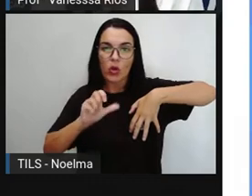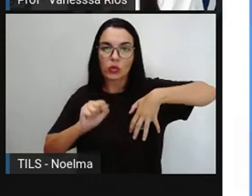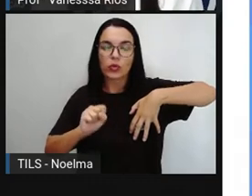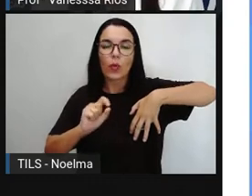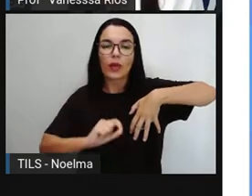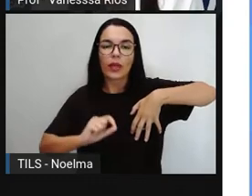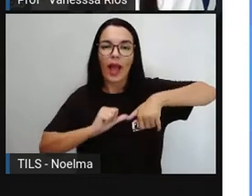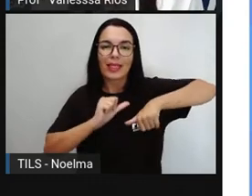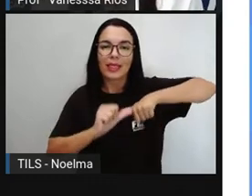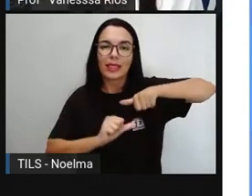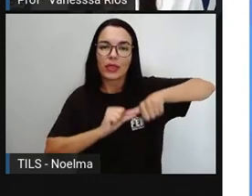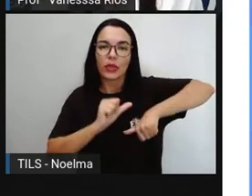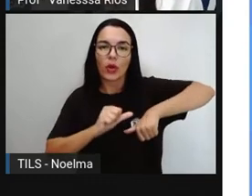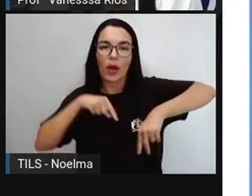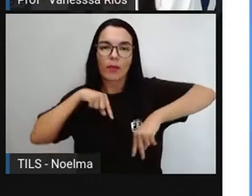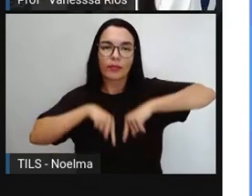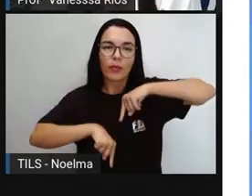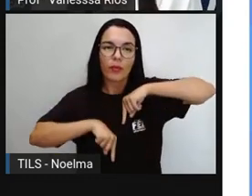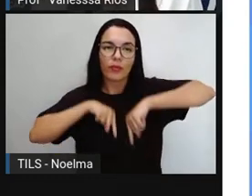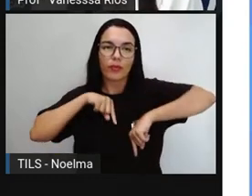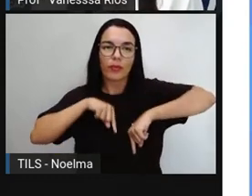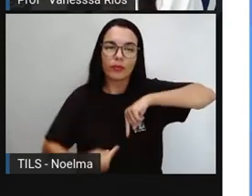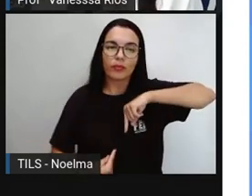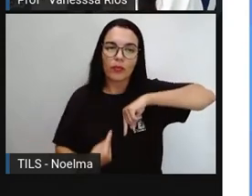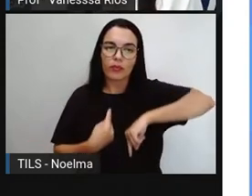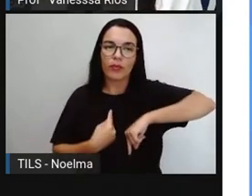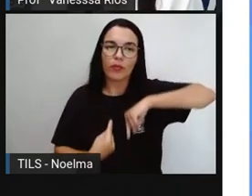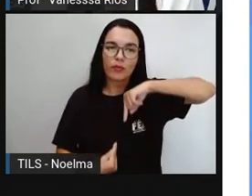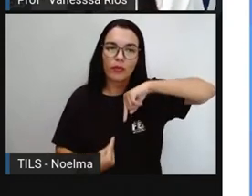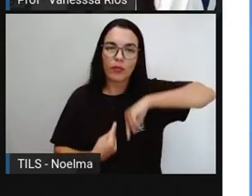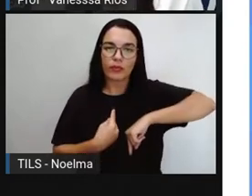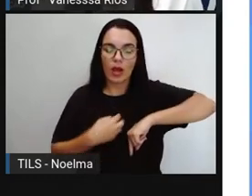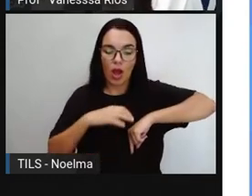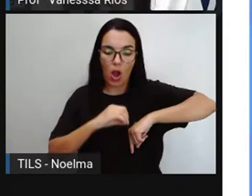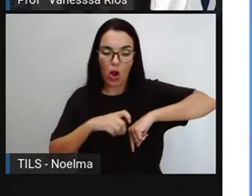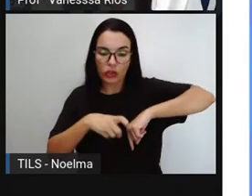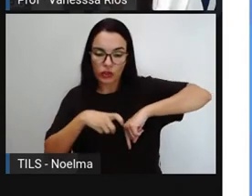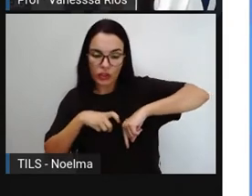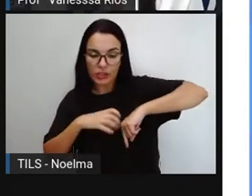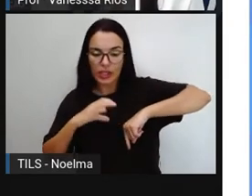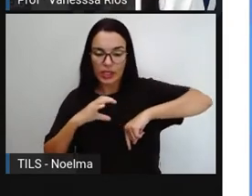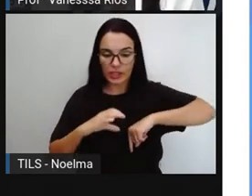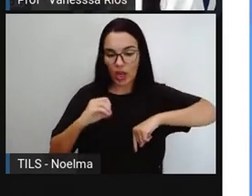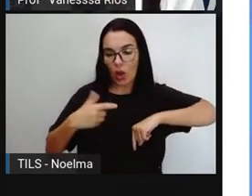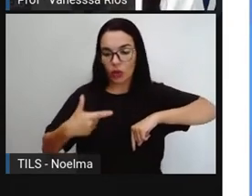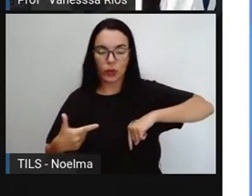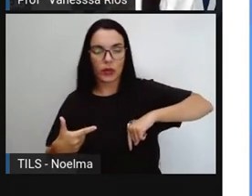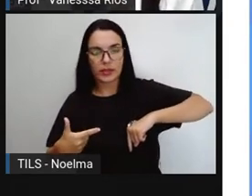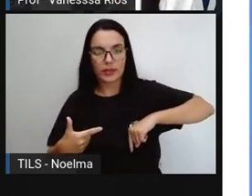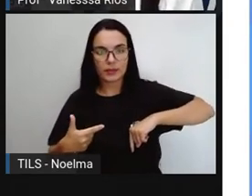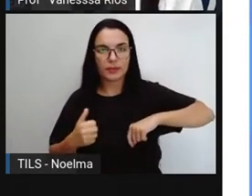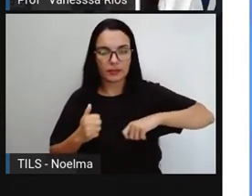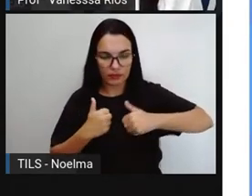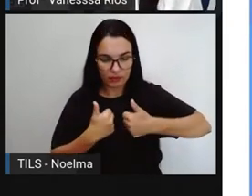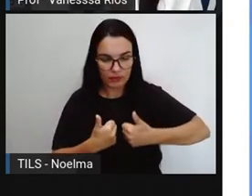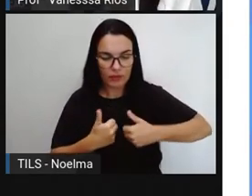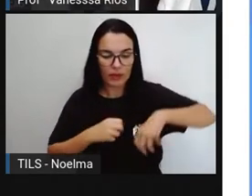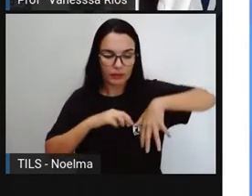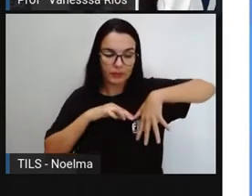as trocas gasosas vão acontecer, onde chega o gás oxigênio e o corpo recebe de volta o gás